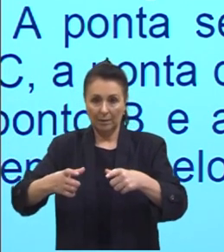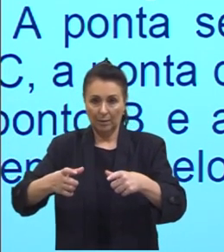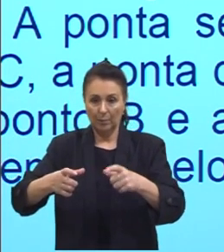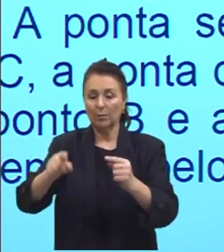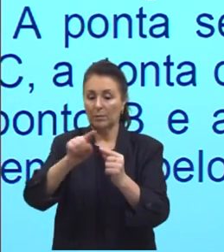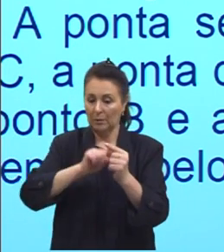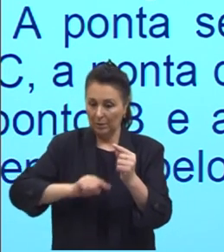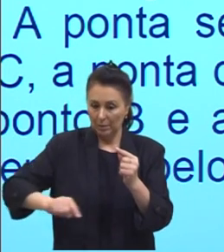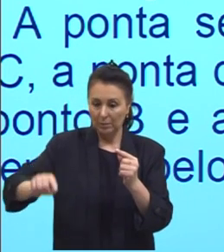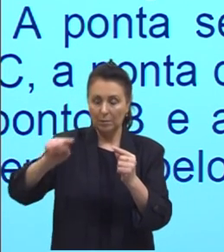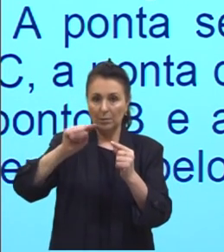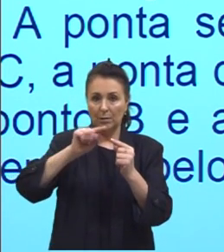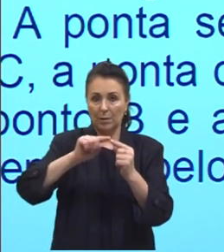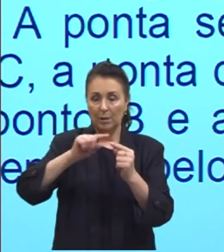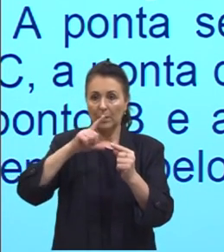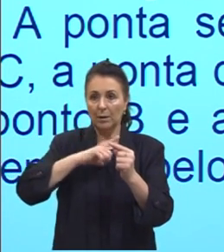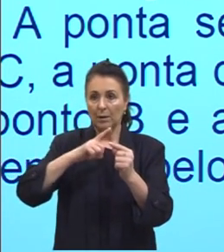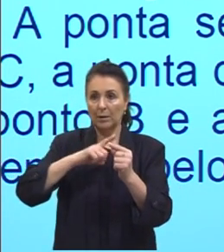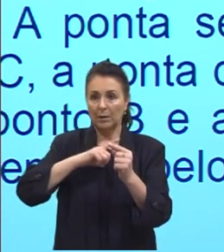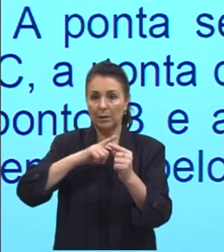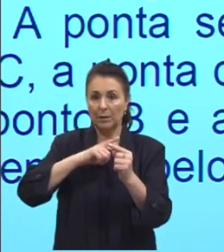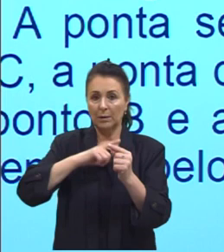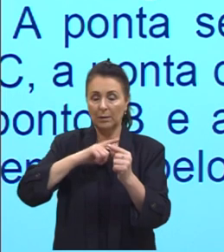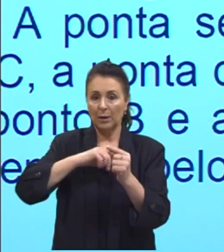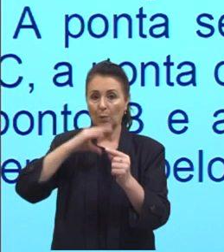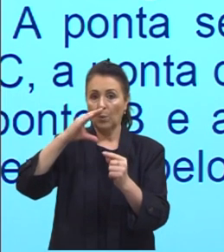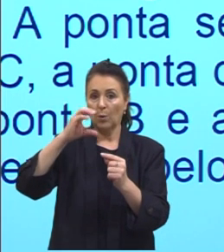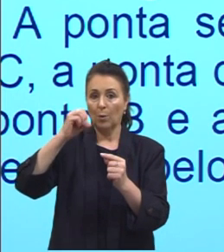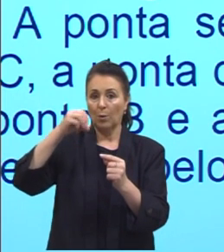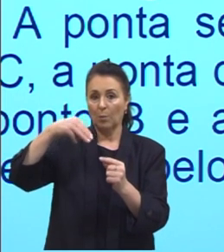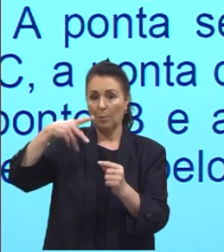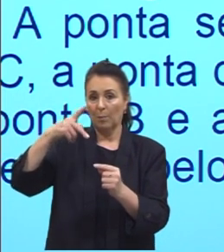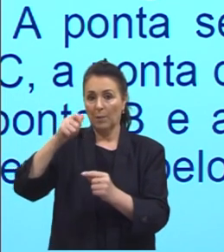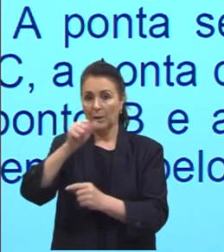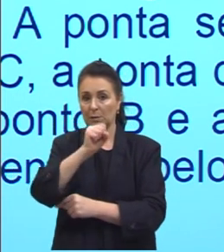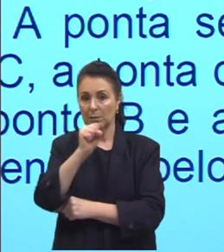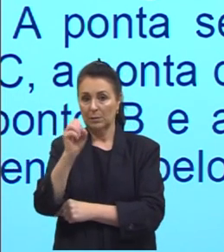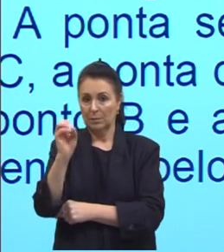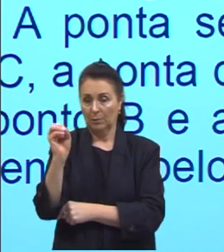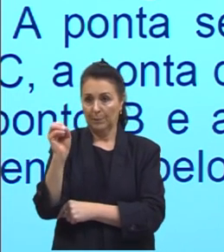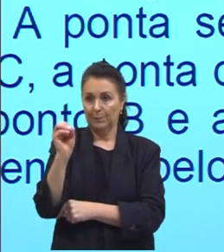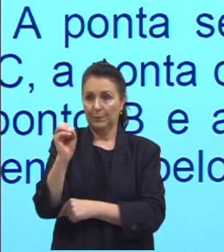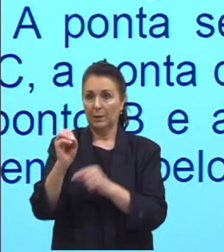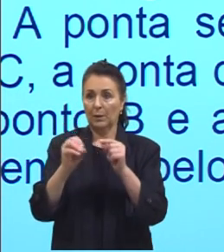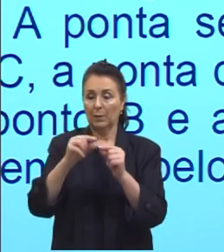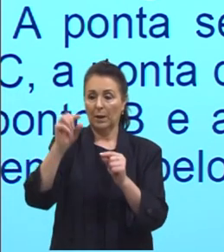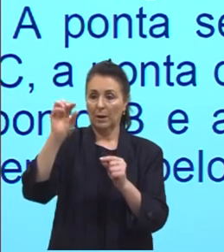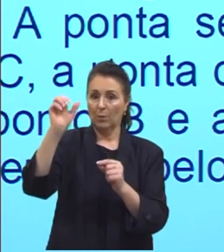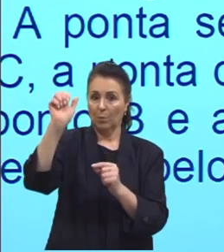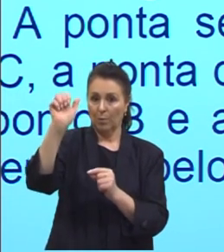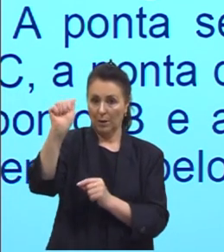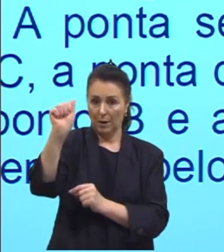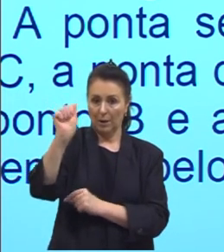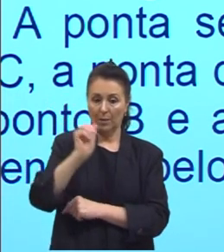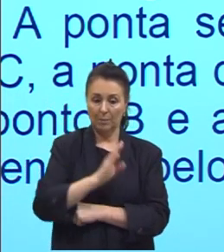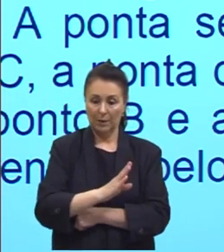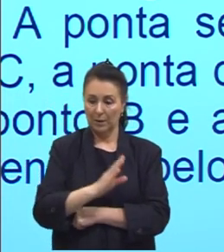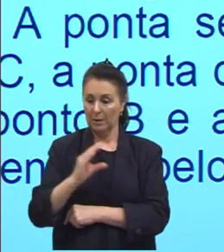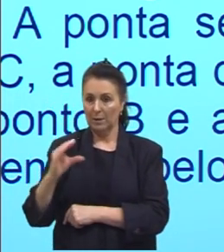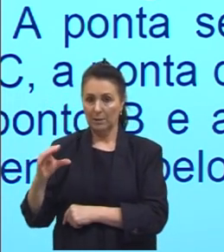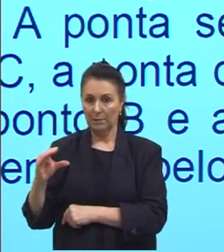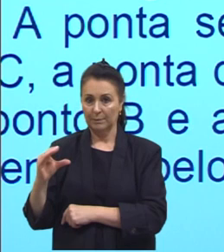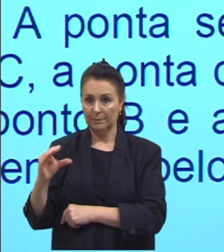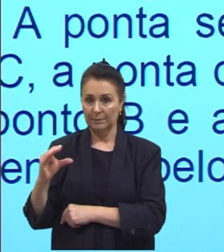circular e aqui nós temos o nosso compasso as pontas B e C que